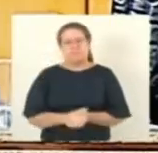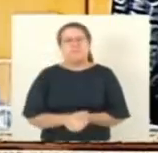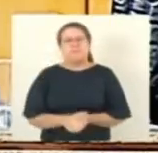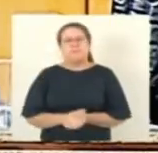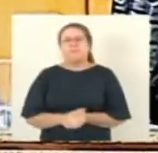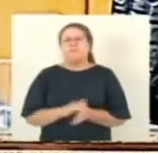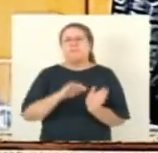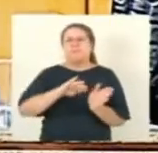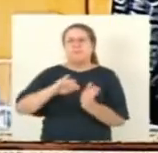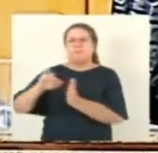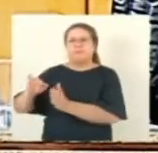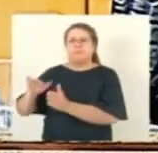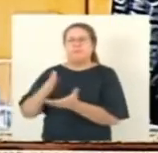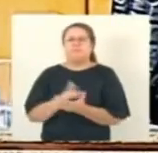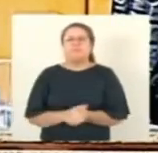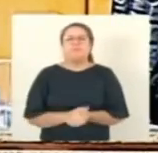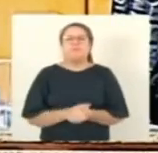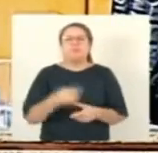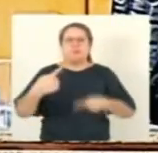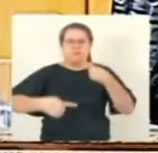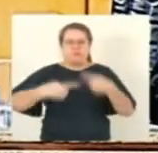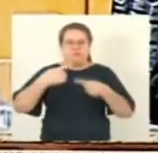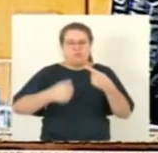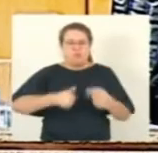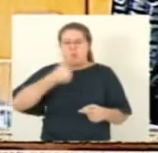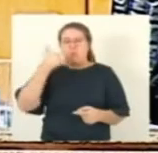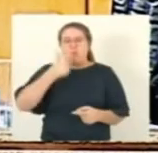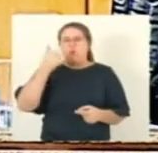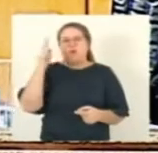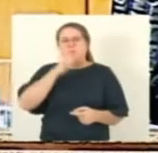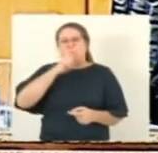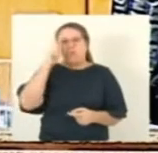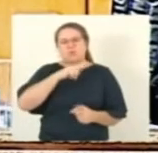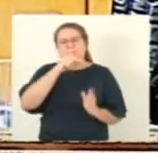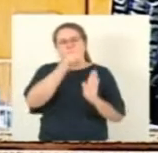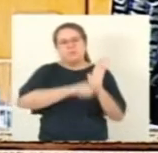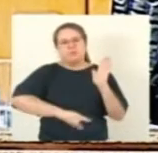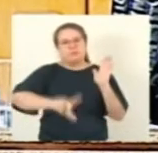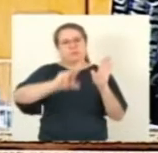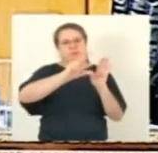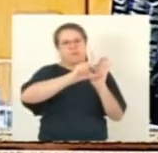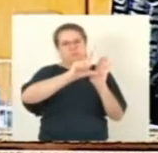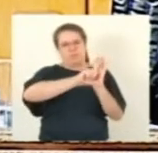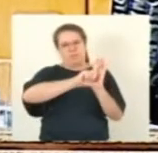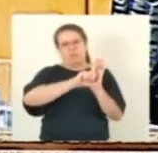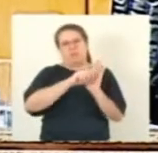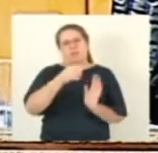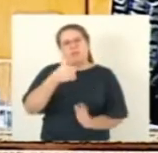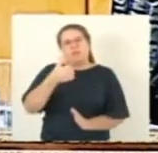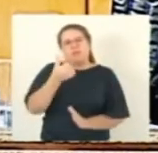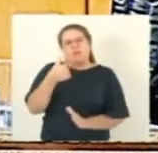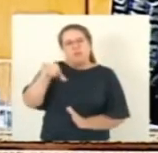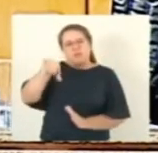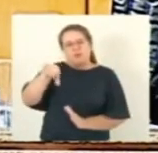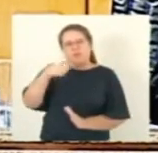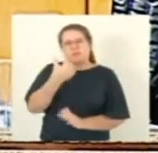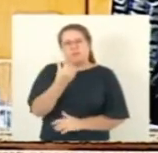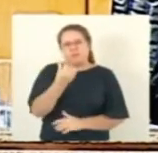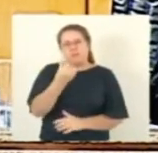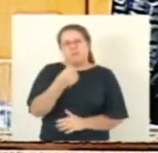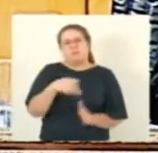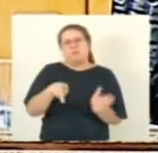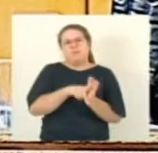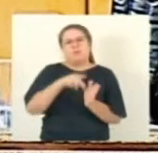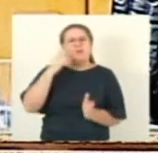passamos ao próximo item discussão única em regime de urgência do projeto de lei 96 de 2022 do deputado Gandini